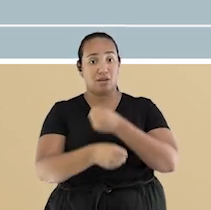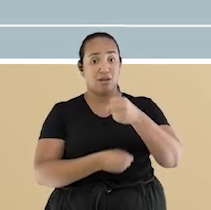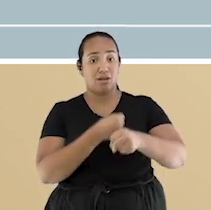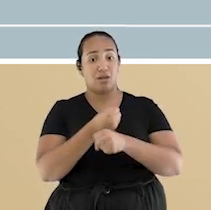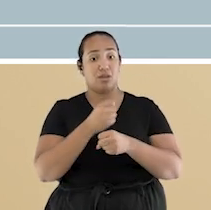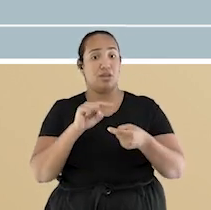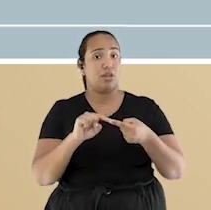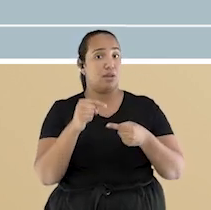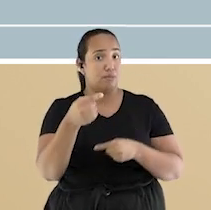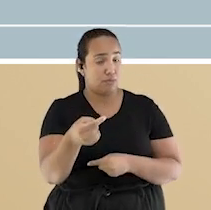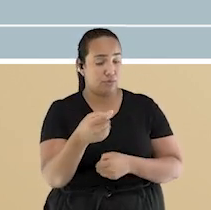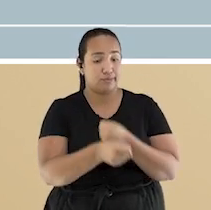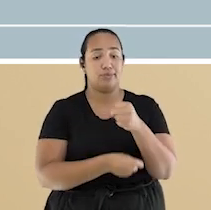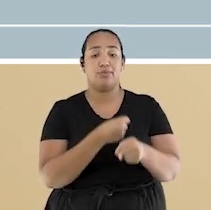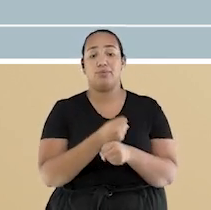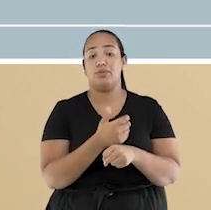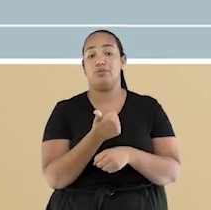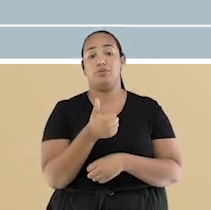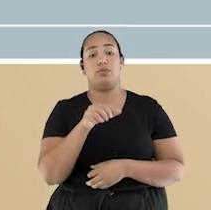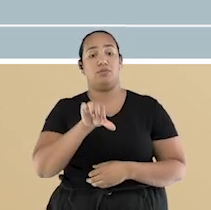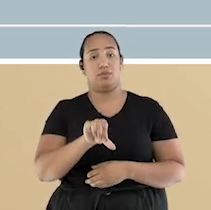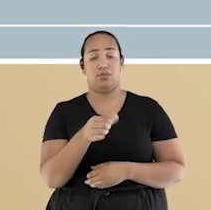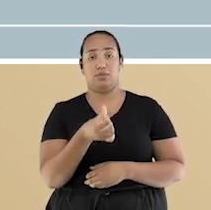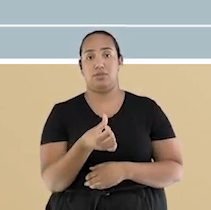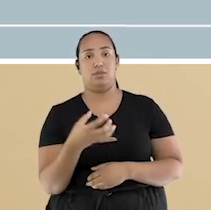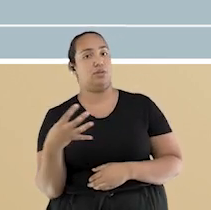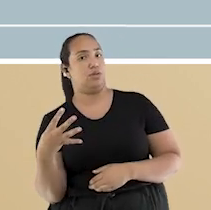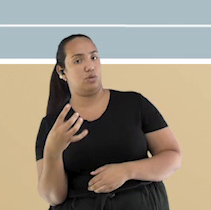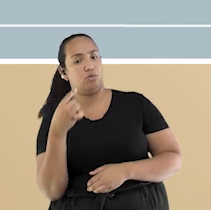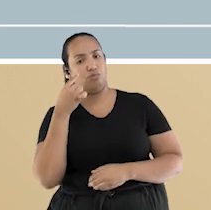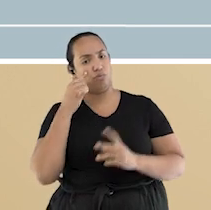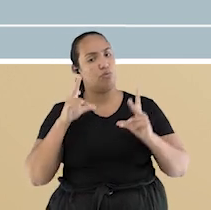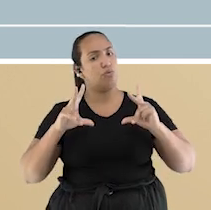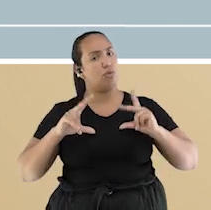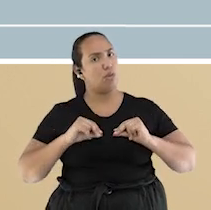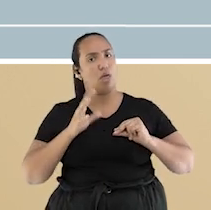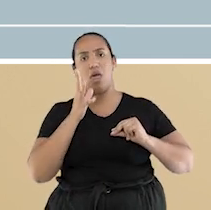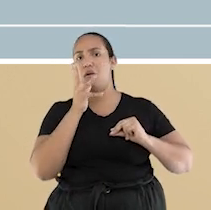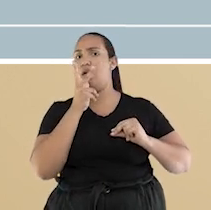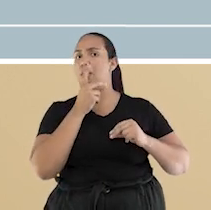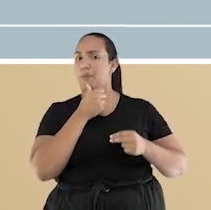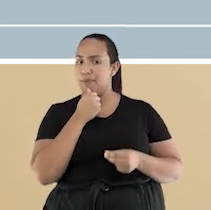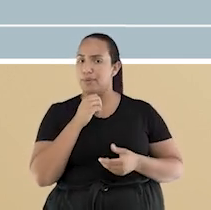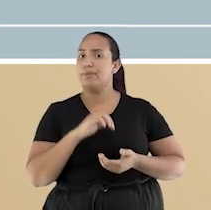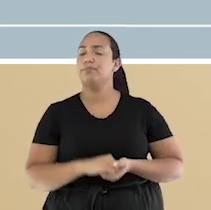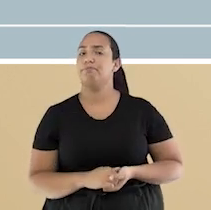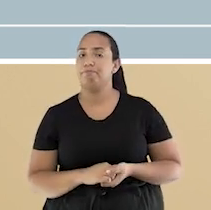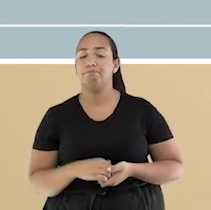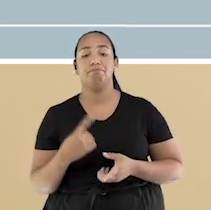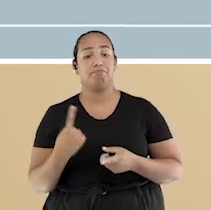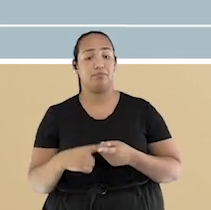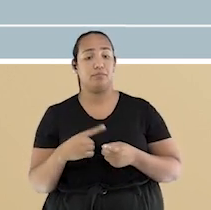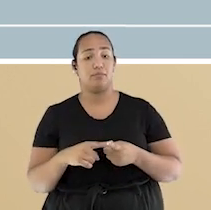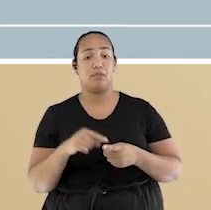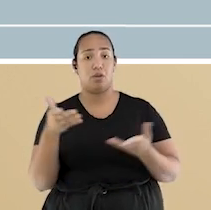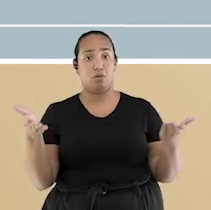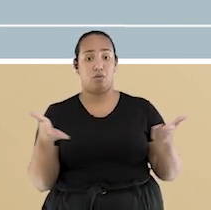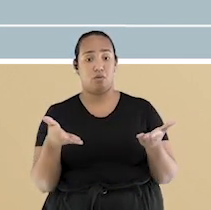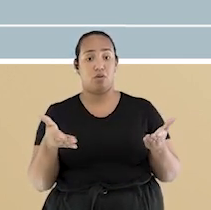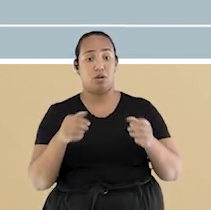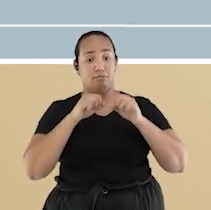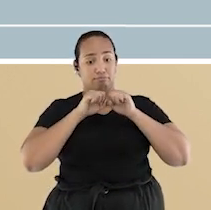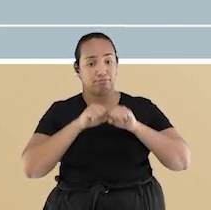a sua criação? A partir de 1964. Demorou bastante, né? Tendo em vista sua crescente